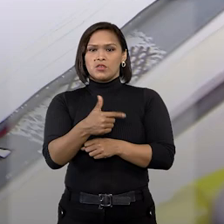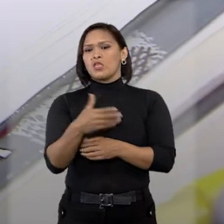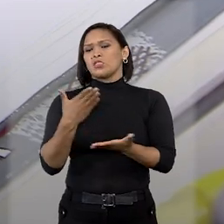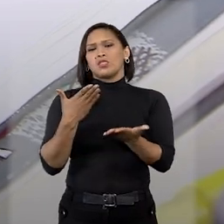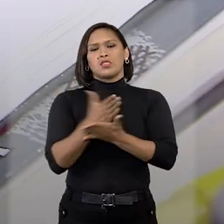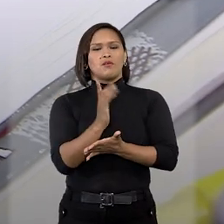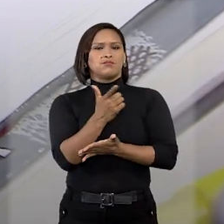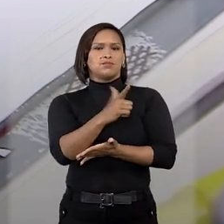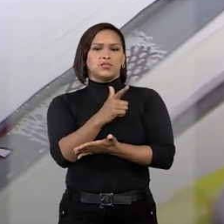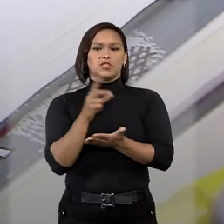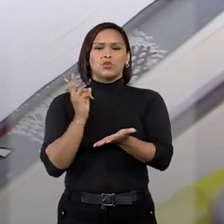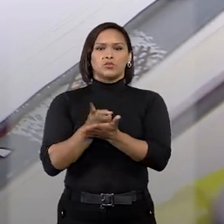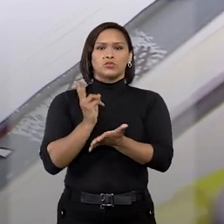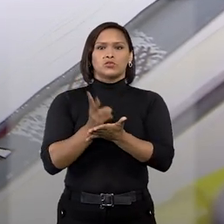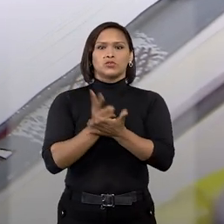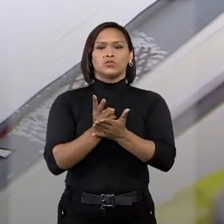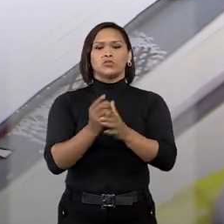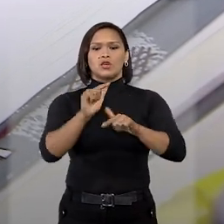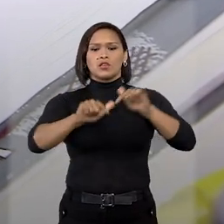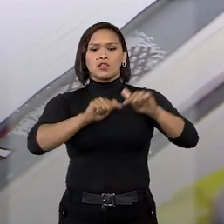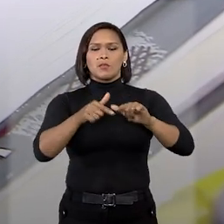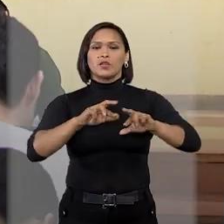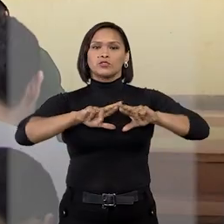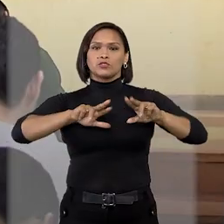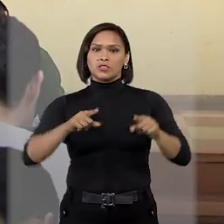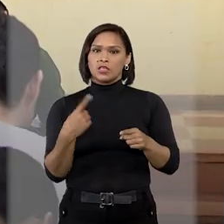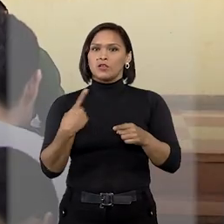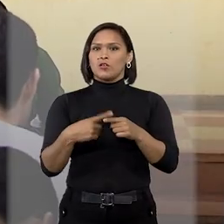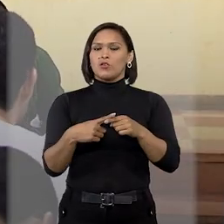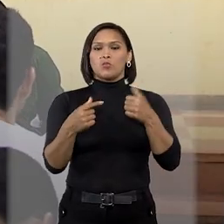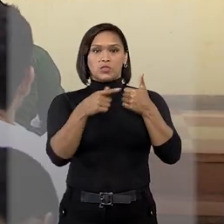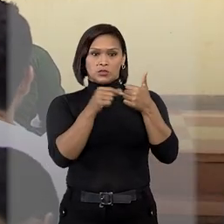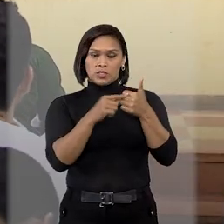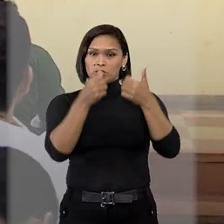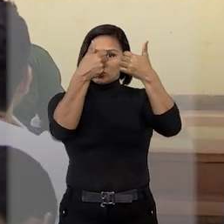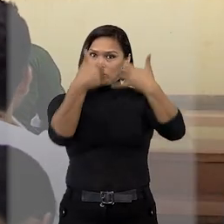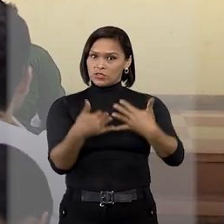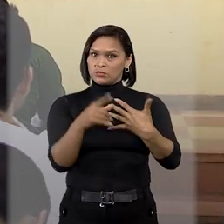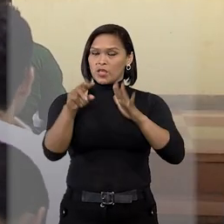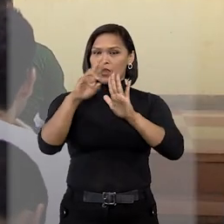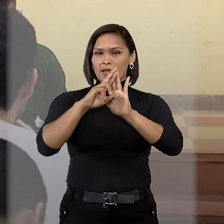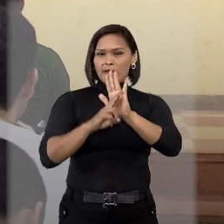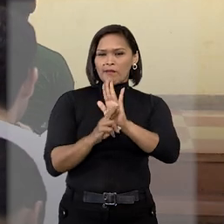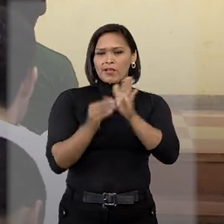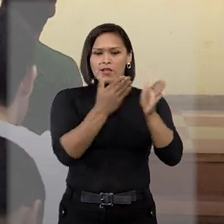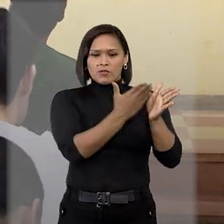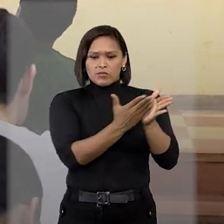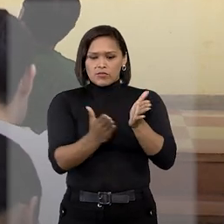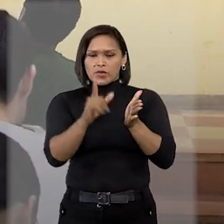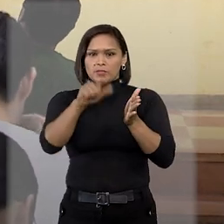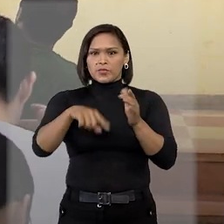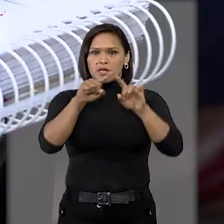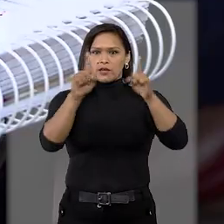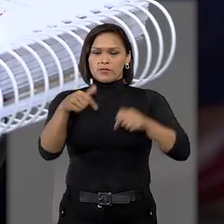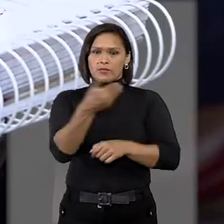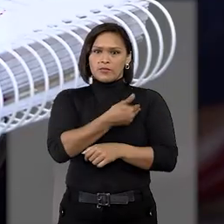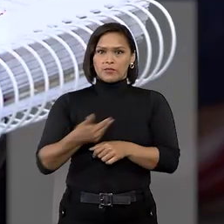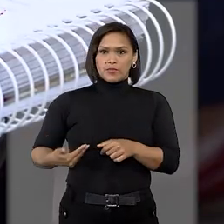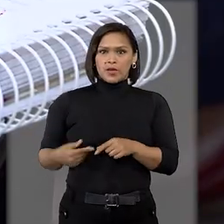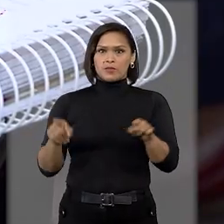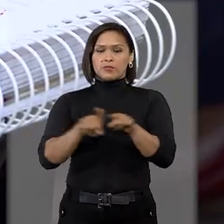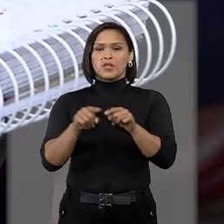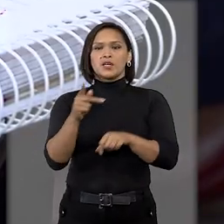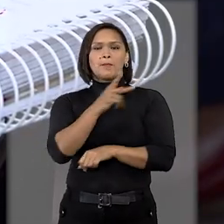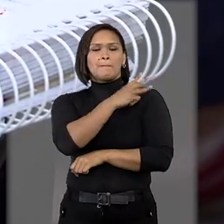não autoriza tal continuidade em cargos distintos, pois o dispositivo se limitou a regular a passagem inicial dos servidores para a